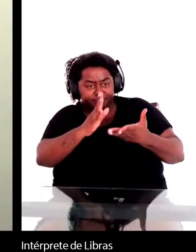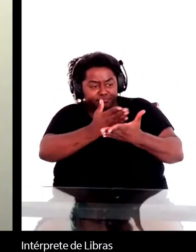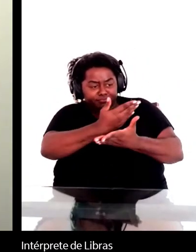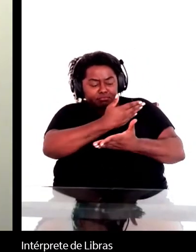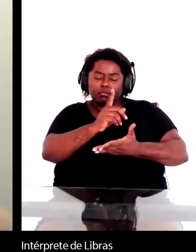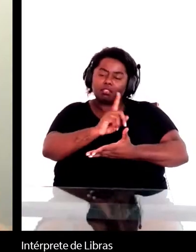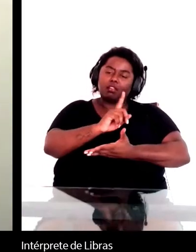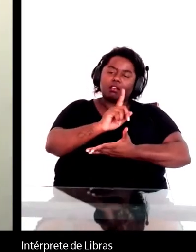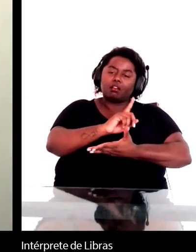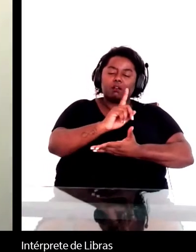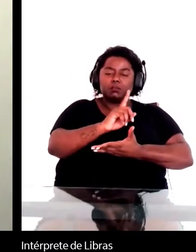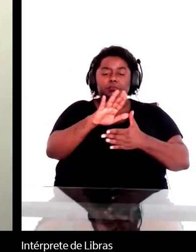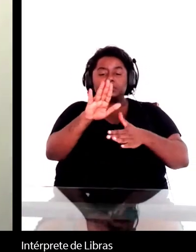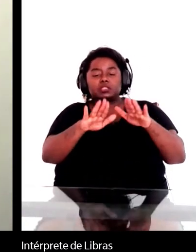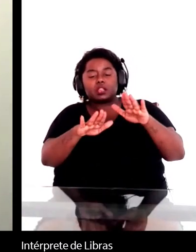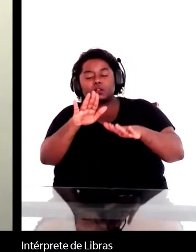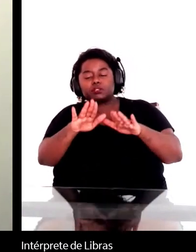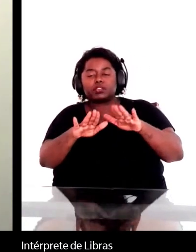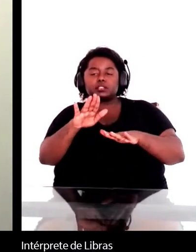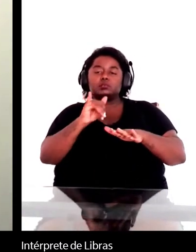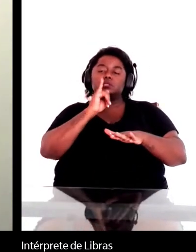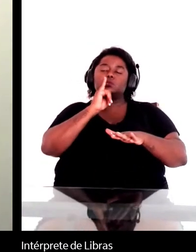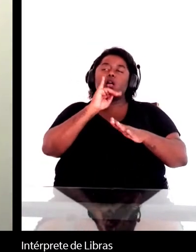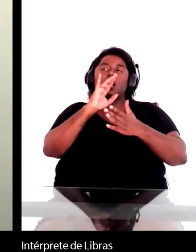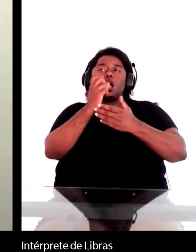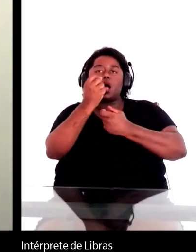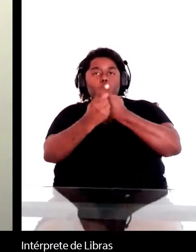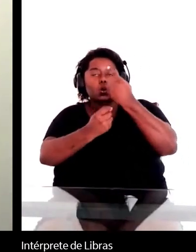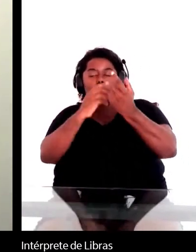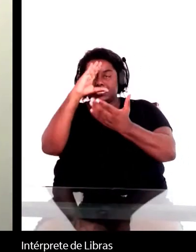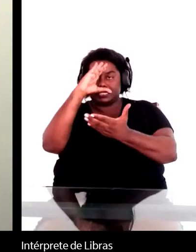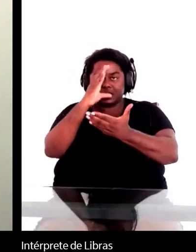atenção às teses que conseguem ser publicadas,